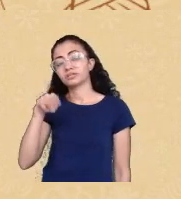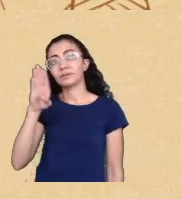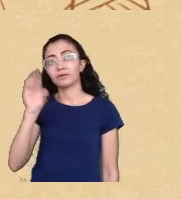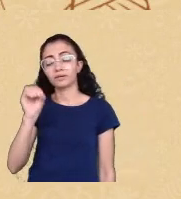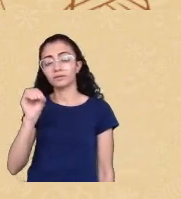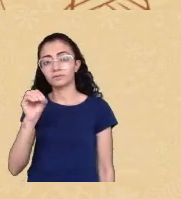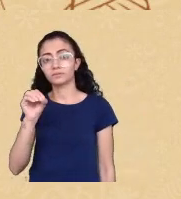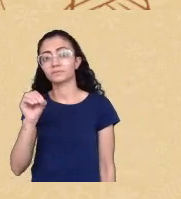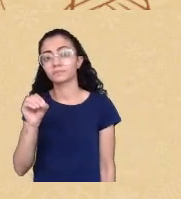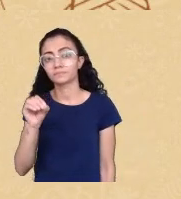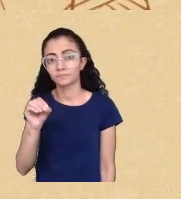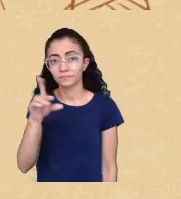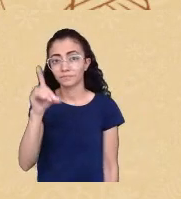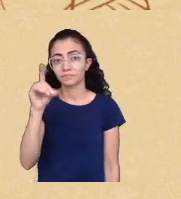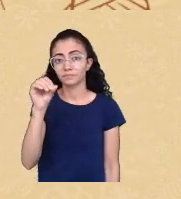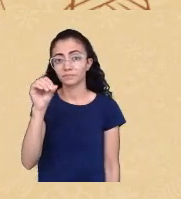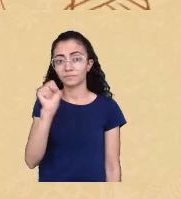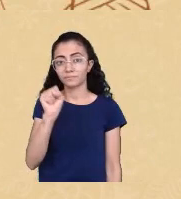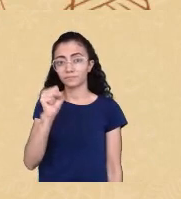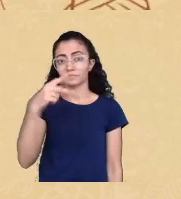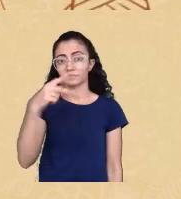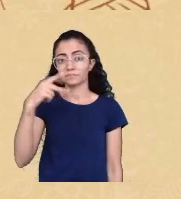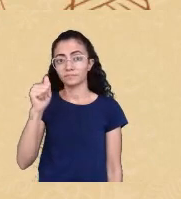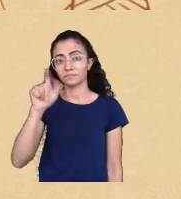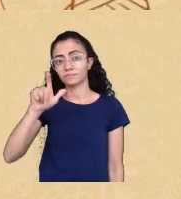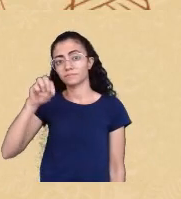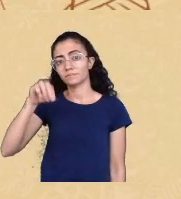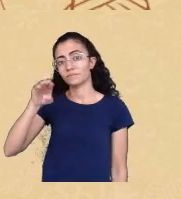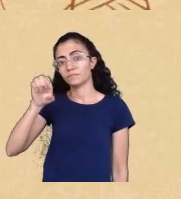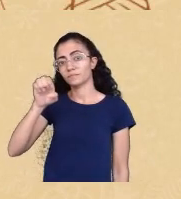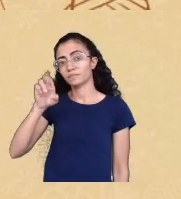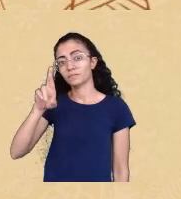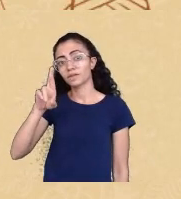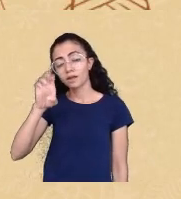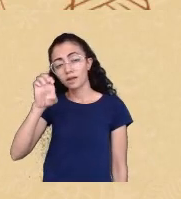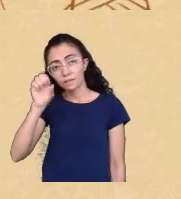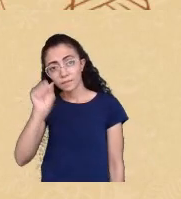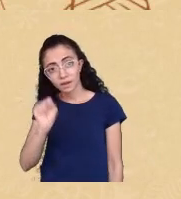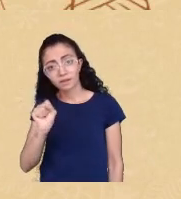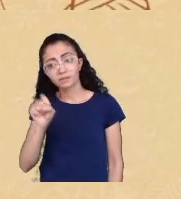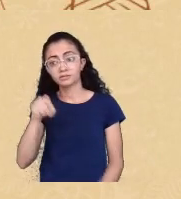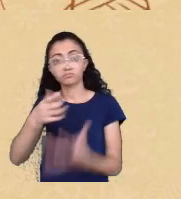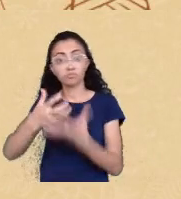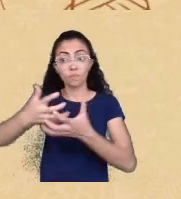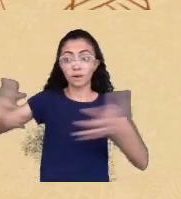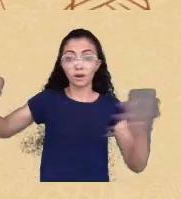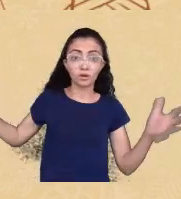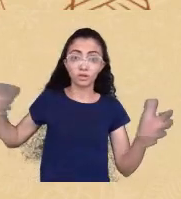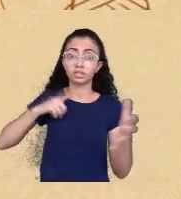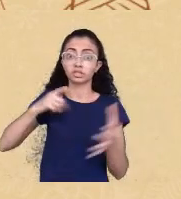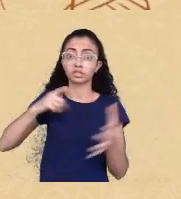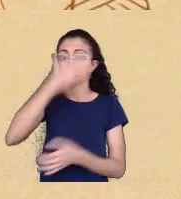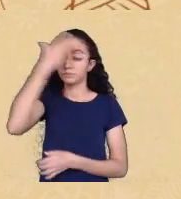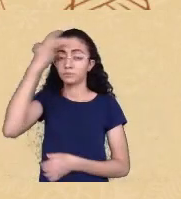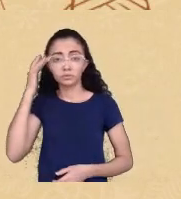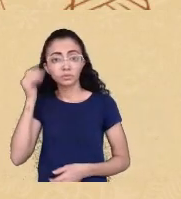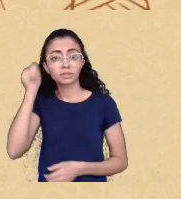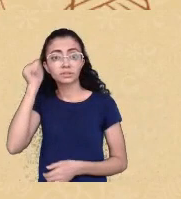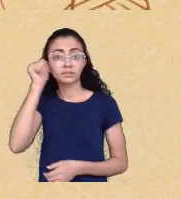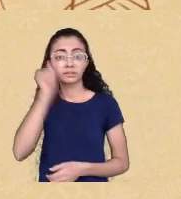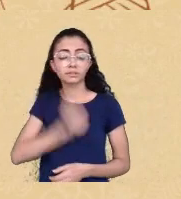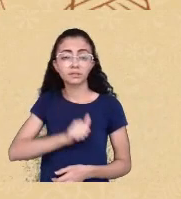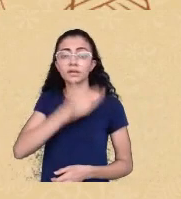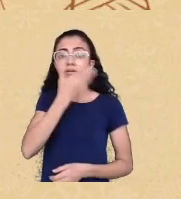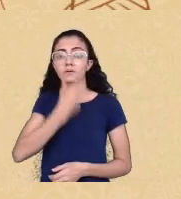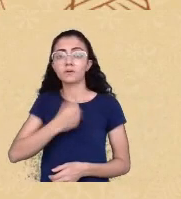conviviam negros indígenas brancos homens mulheres em situação de igualdade